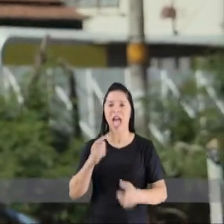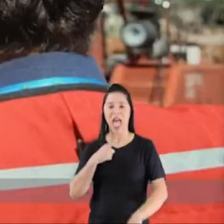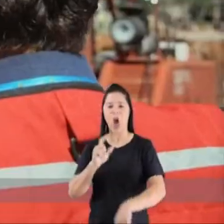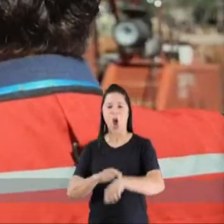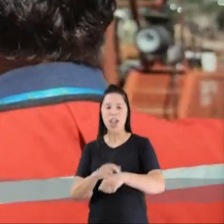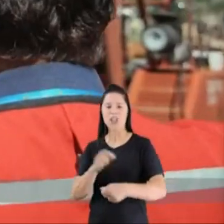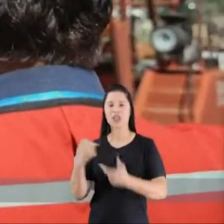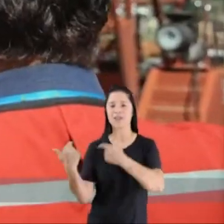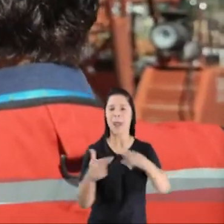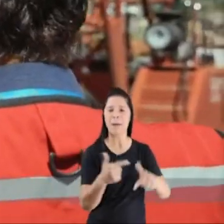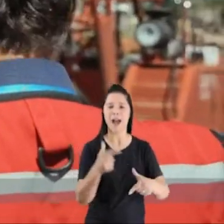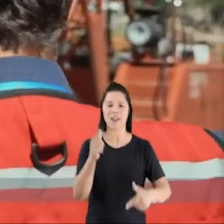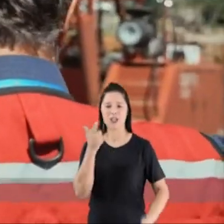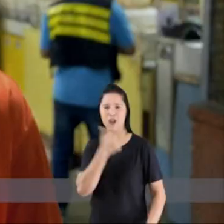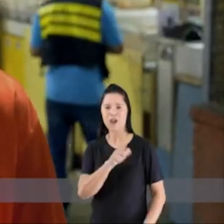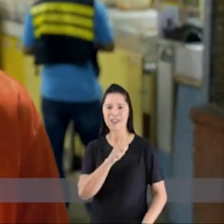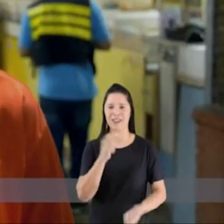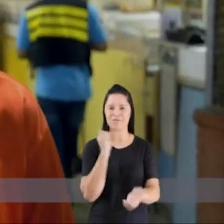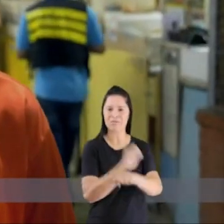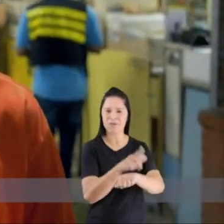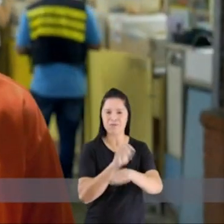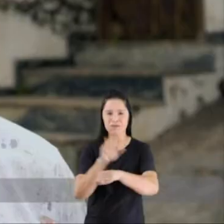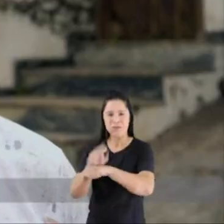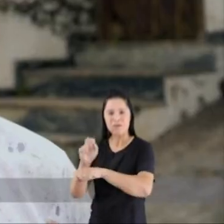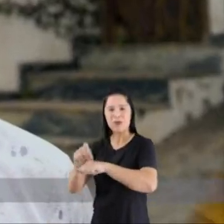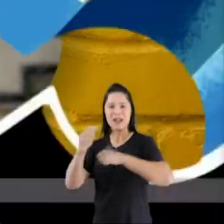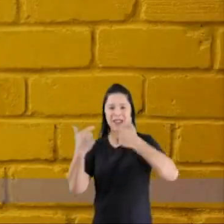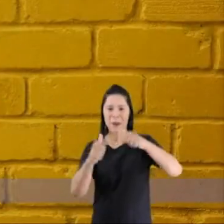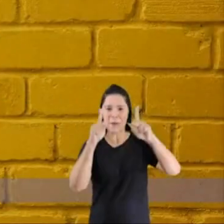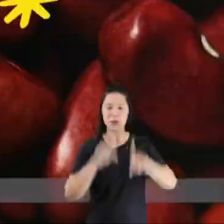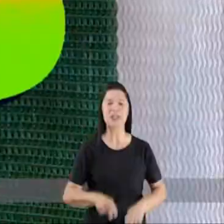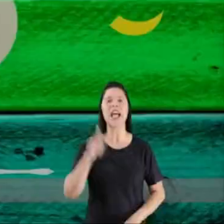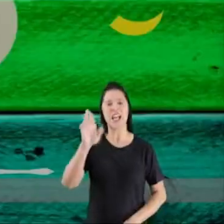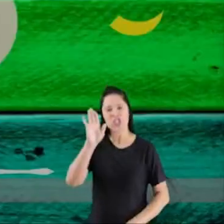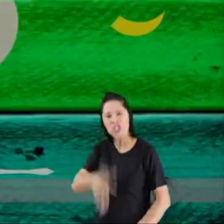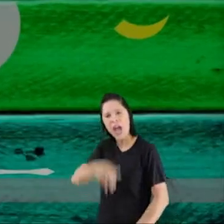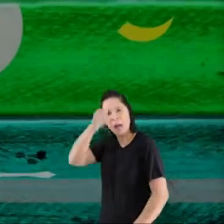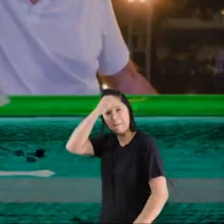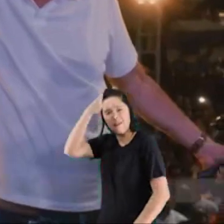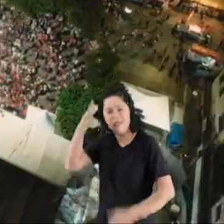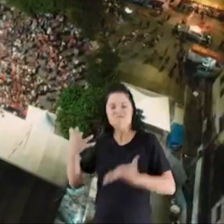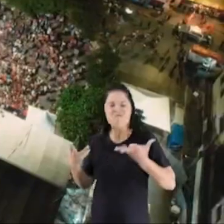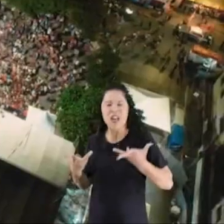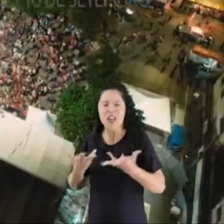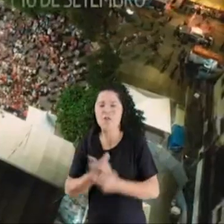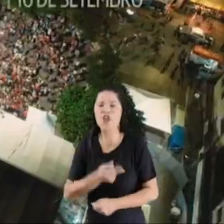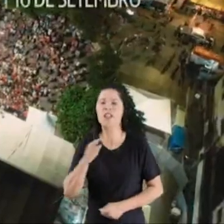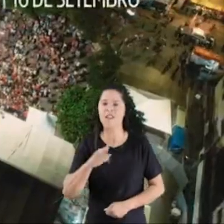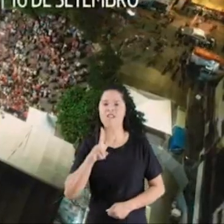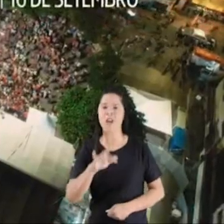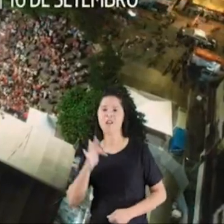emprego na veia. Calil foi um grande prefeito e será um grande governador.